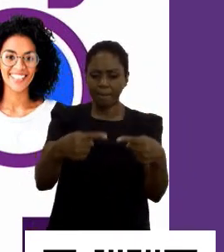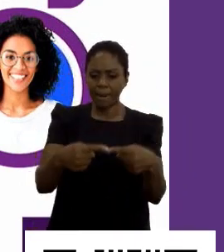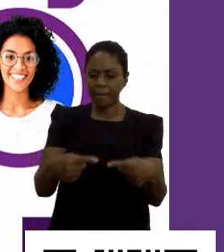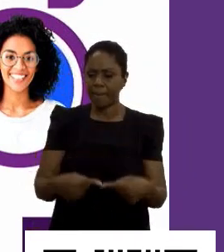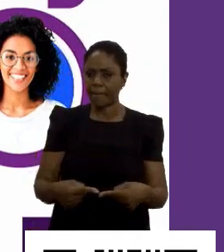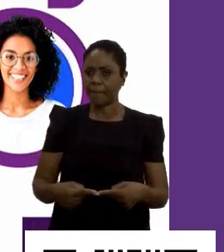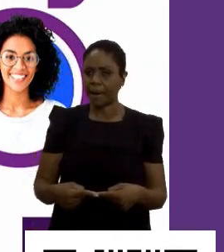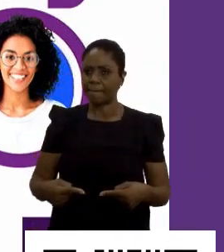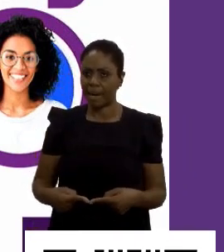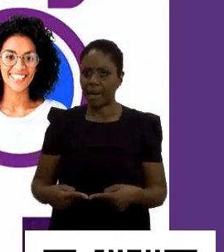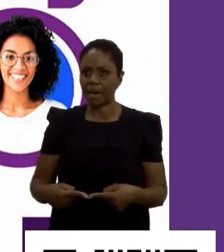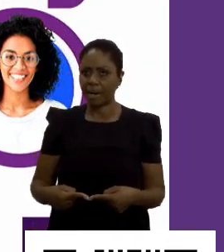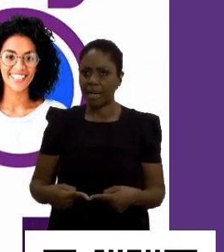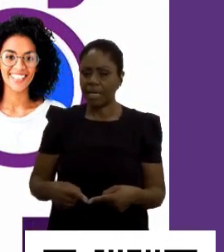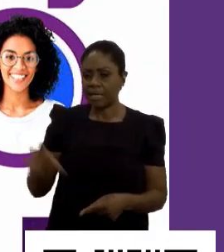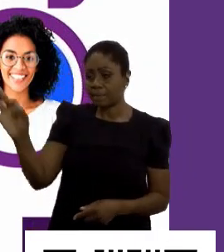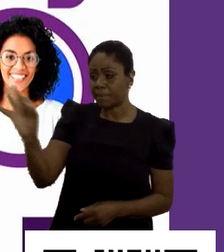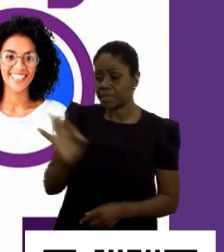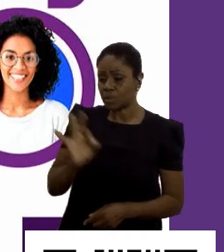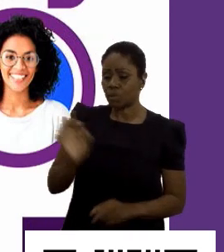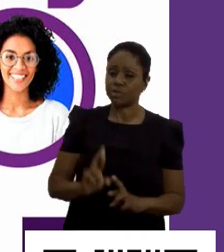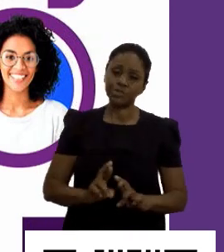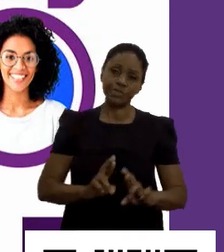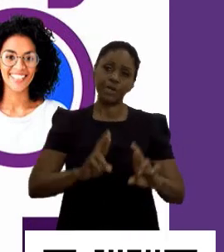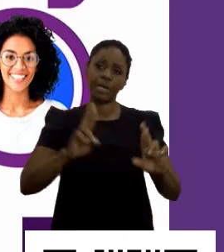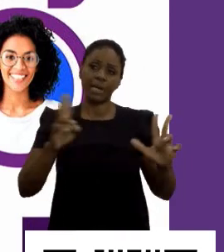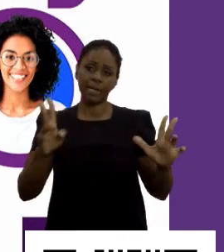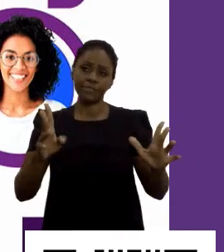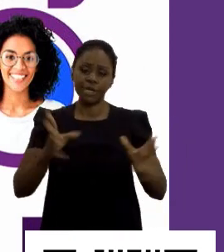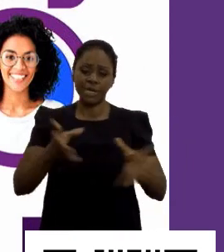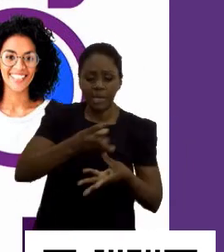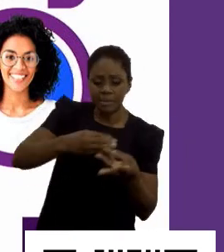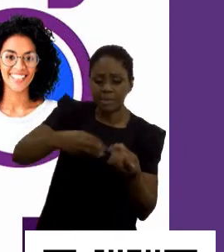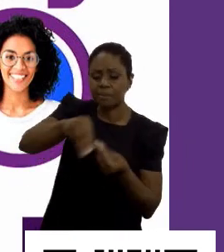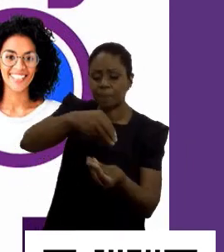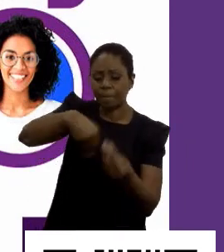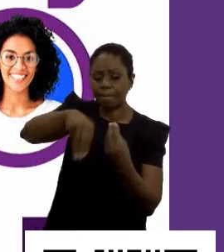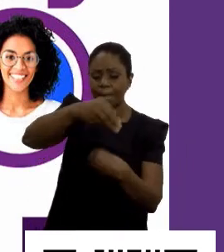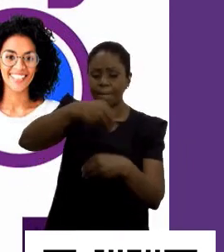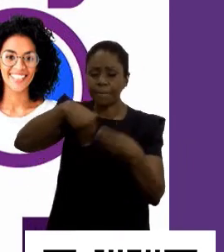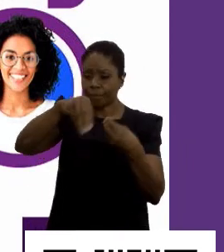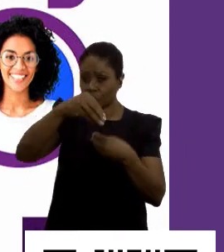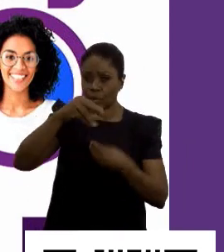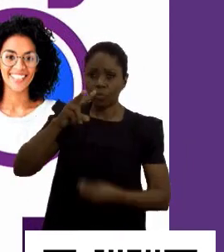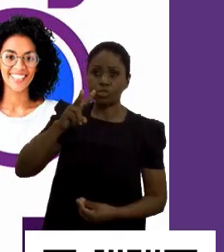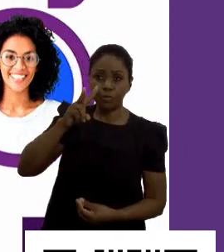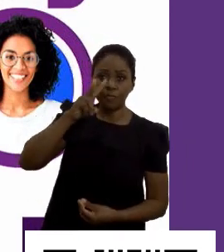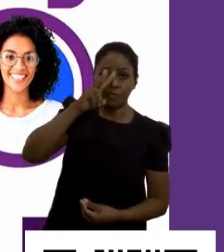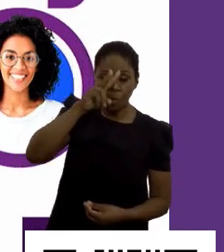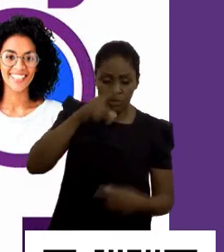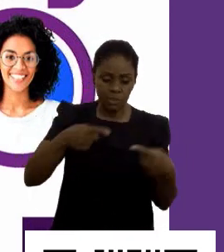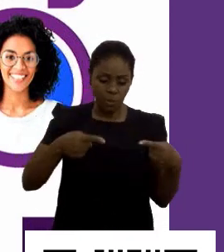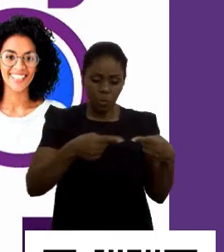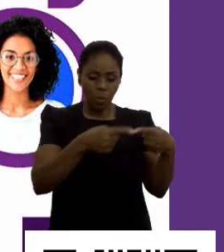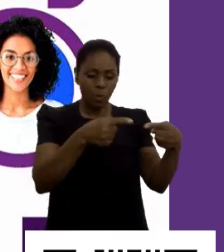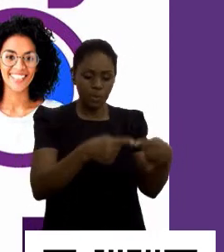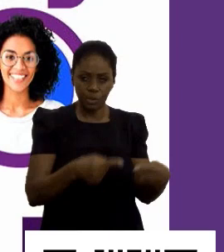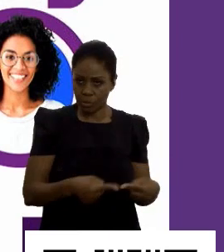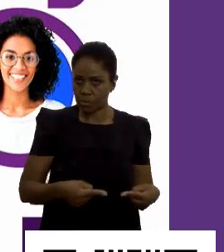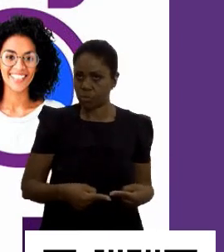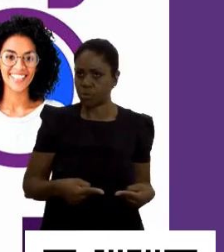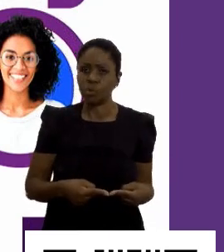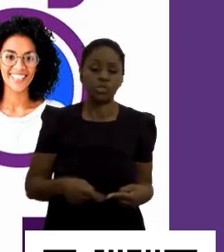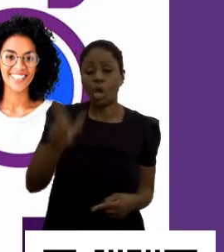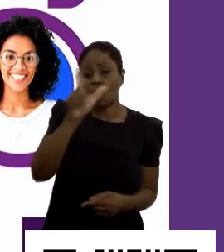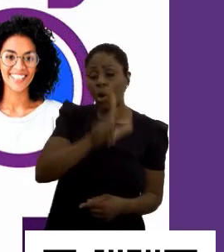composição em percentuais diferentes. E essa mistura de intensidades e combinações vai trazer, logicamente, uma